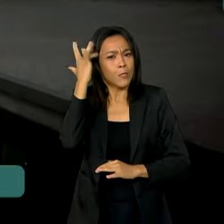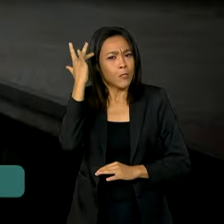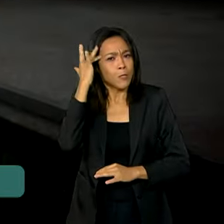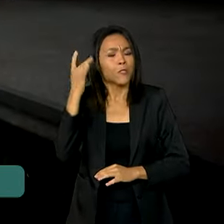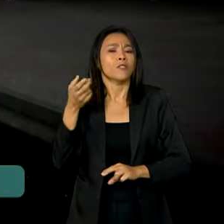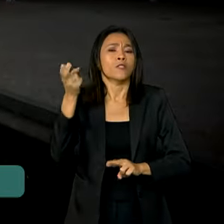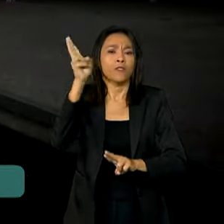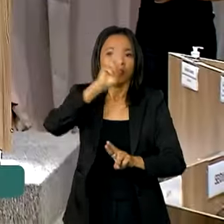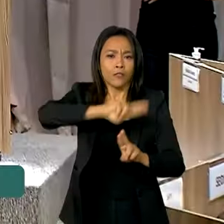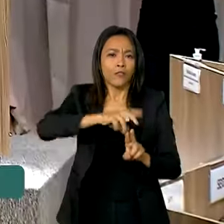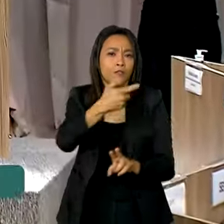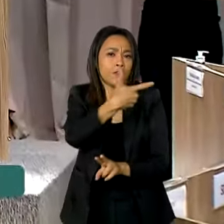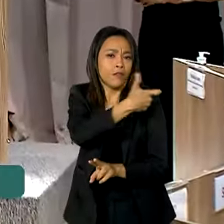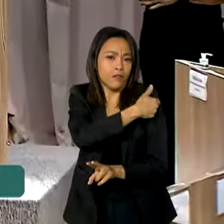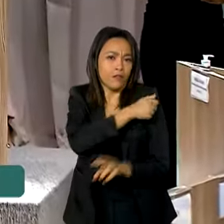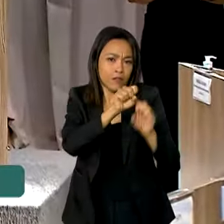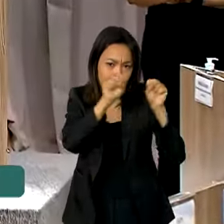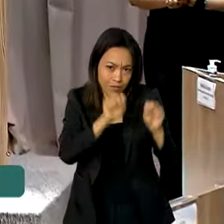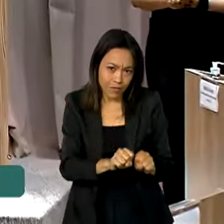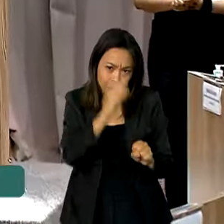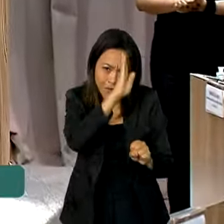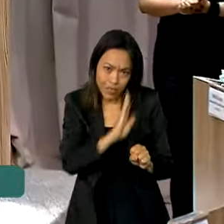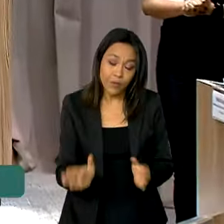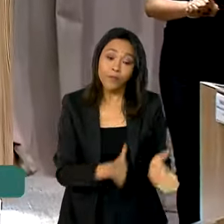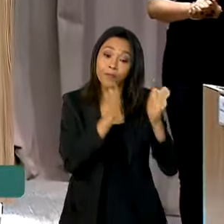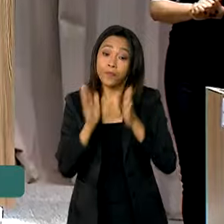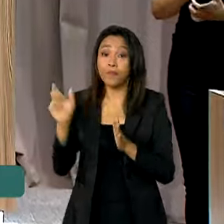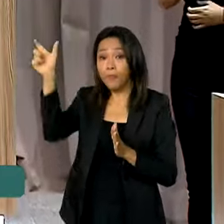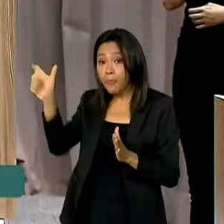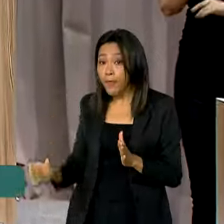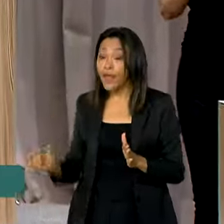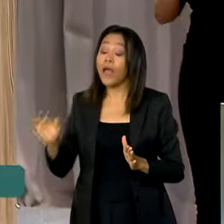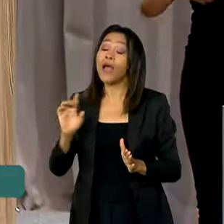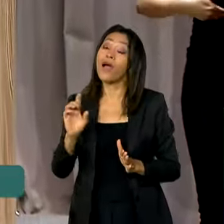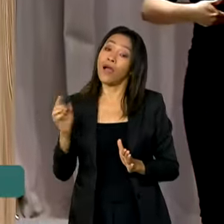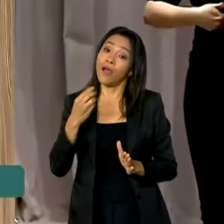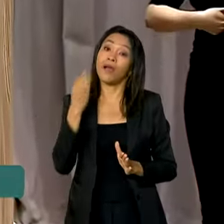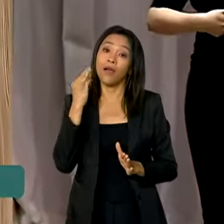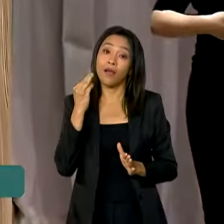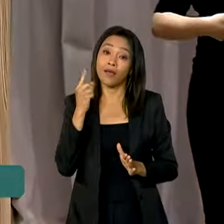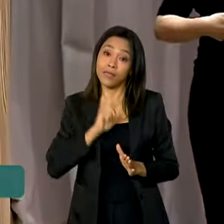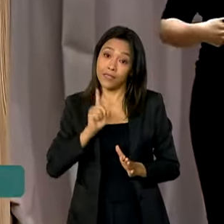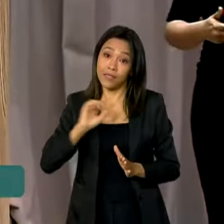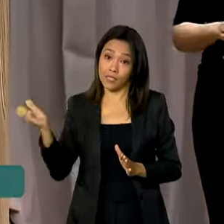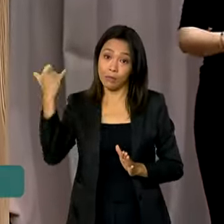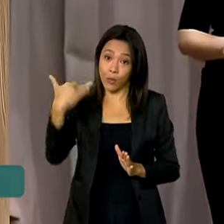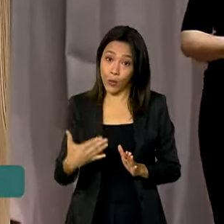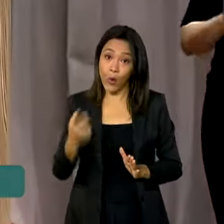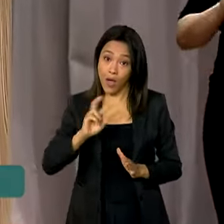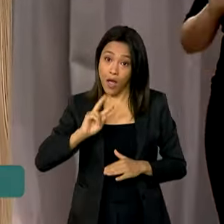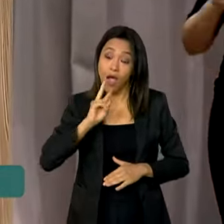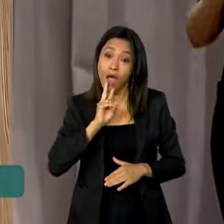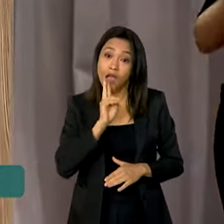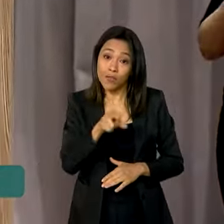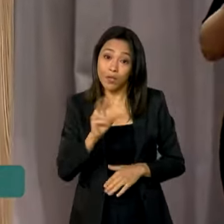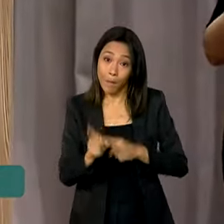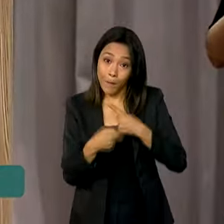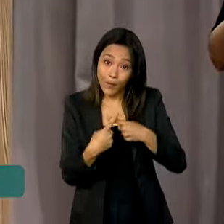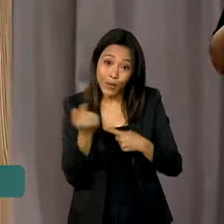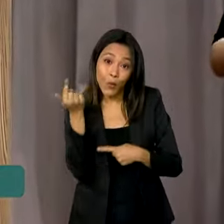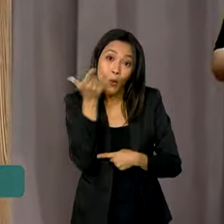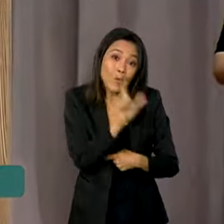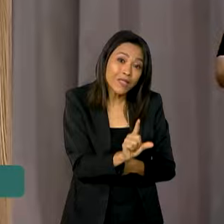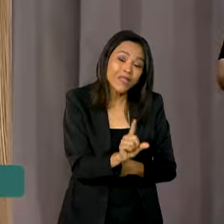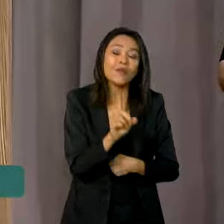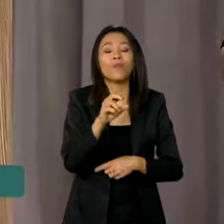vacinação brasileiro. Já a ministra da Saúde afirmou que o resultado positivo só pode ser alcançado